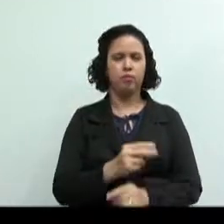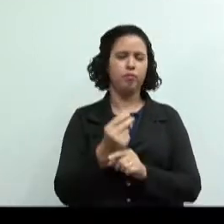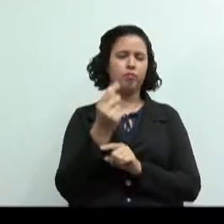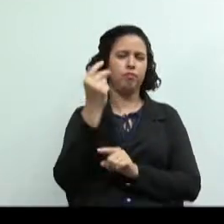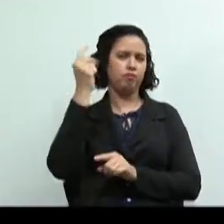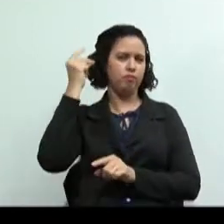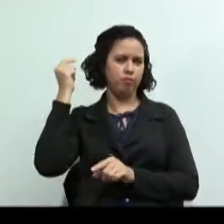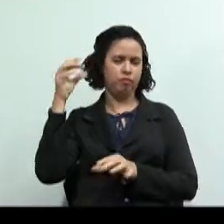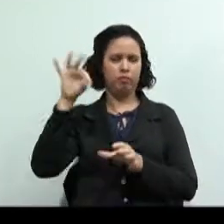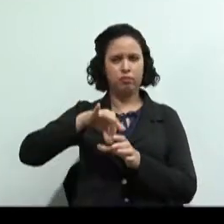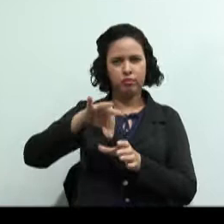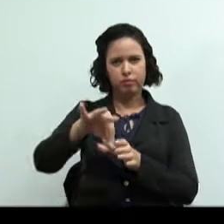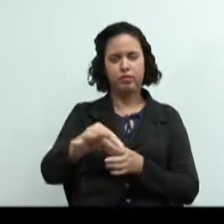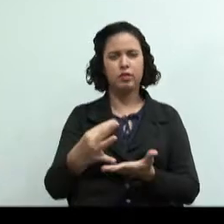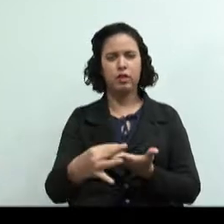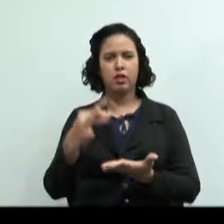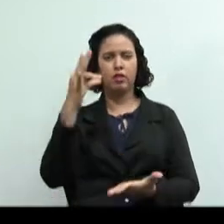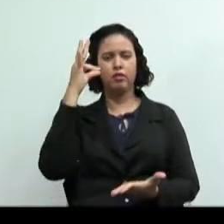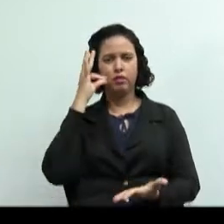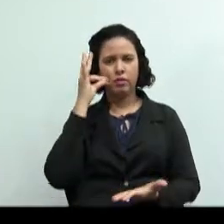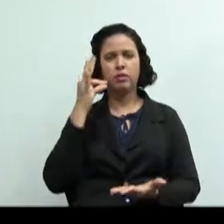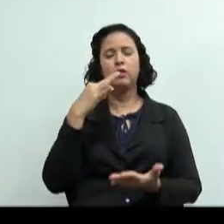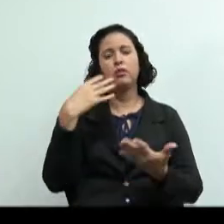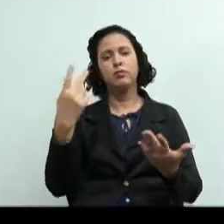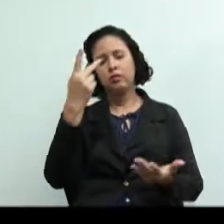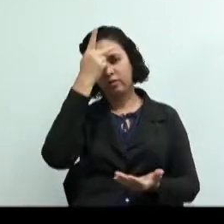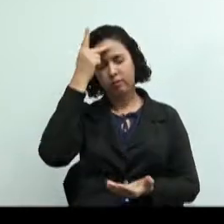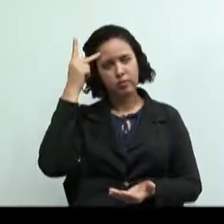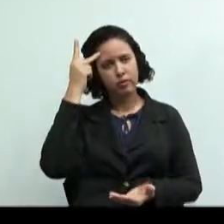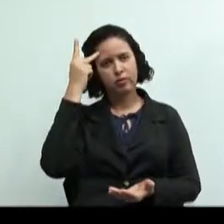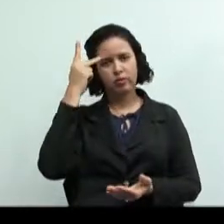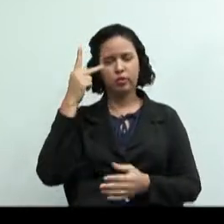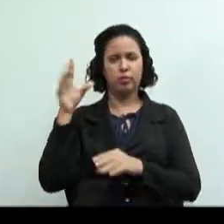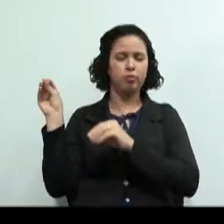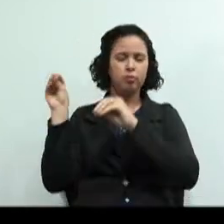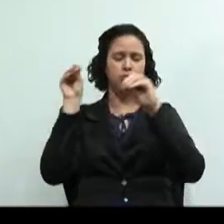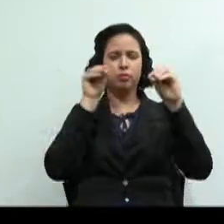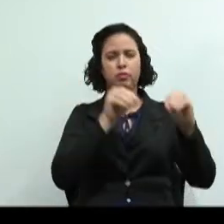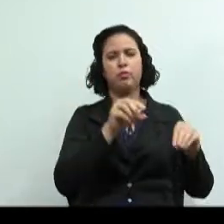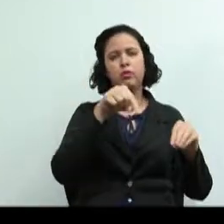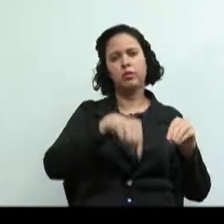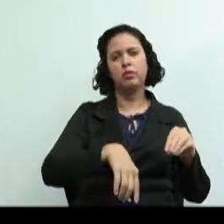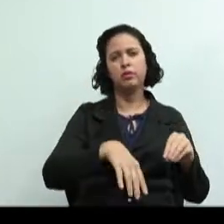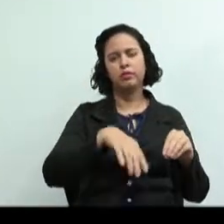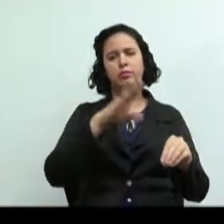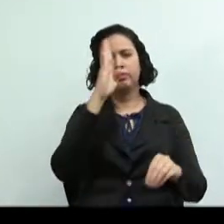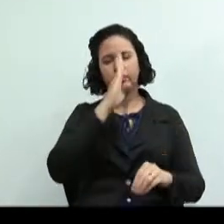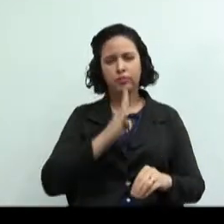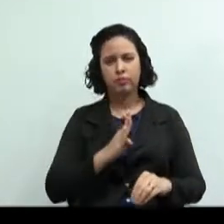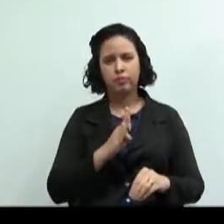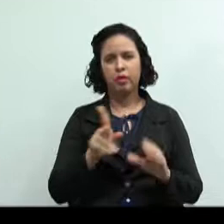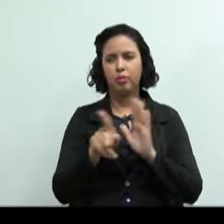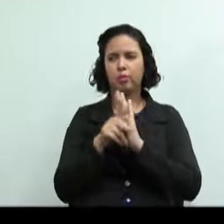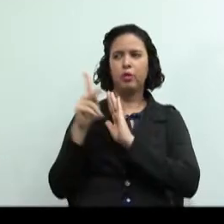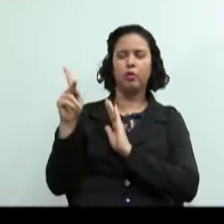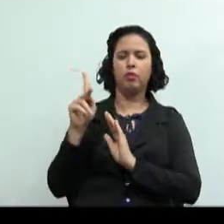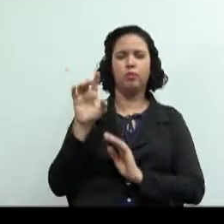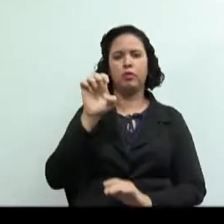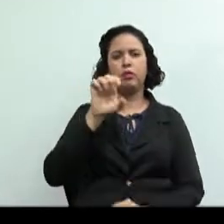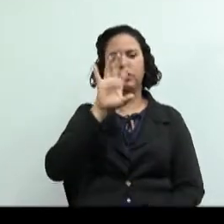café, e esses imigrantes virem de uma Europa que já tinha mentalidade cooperativista, é claro,